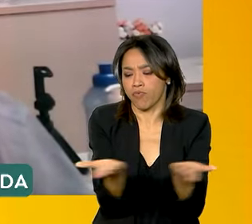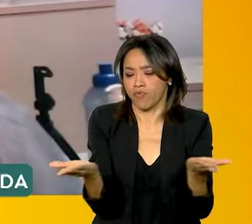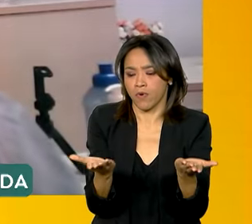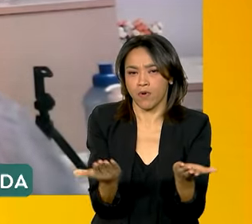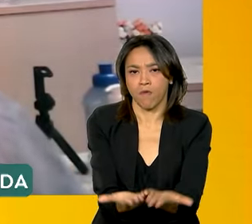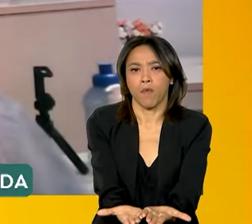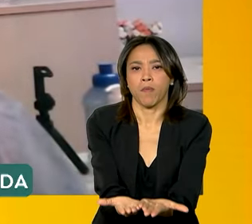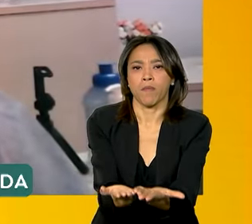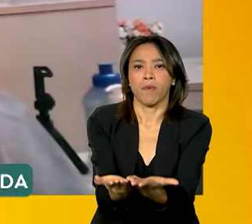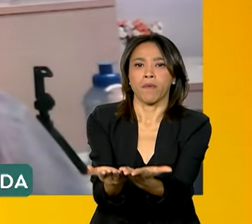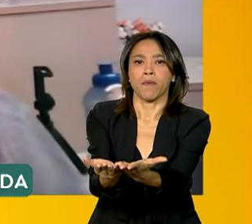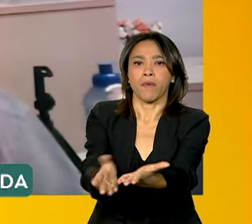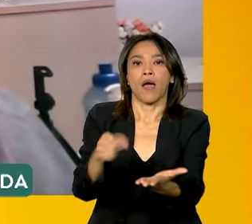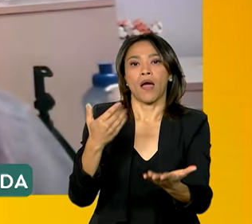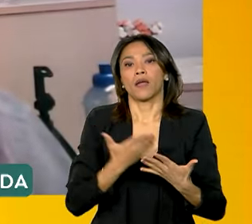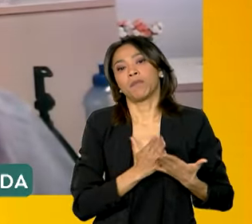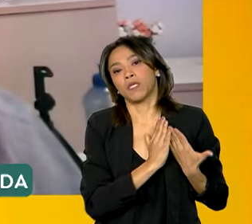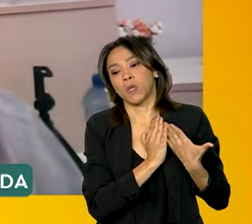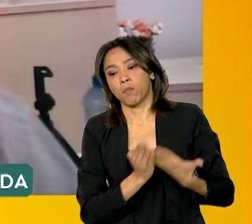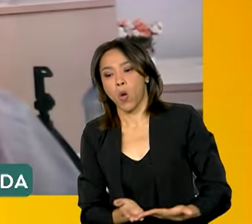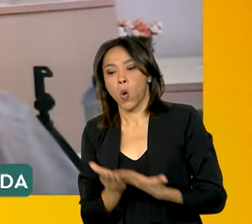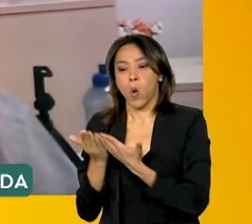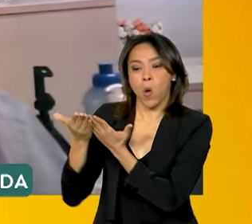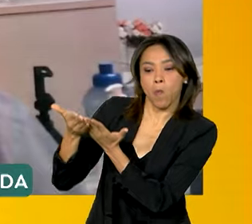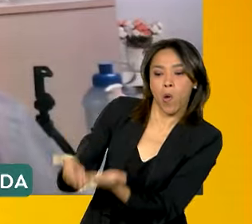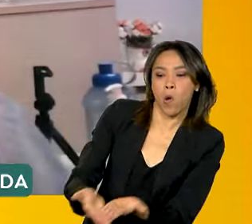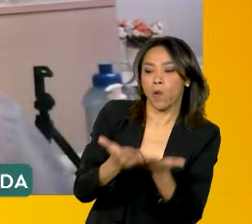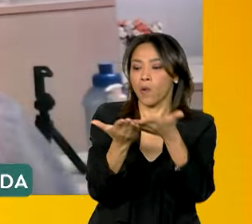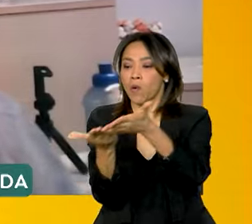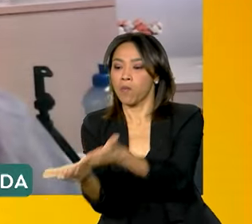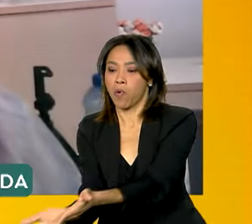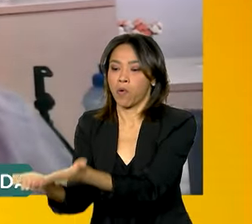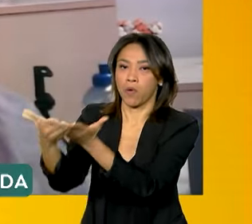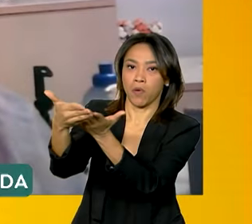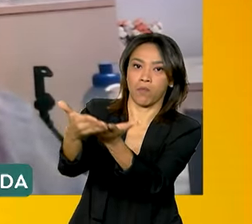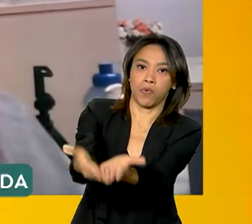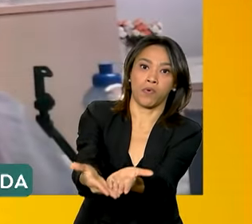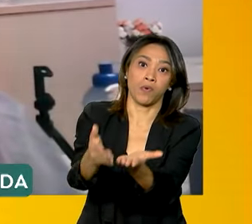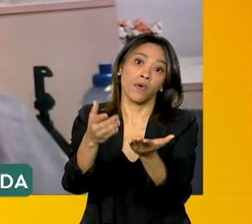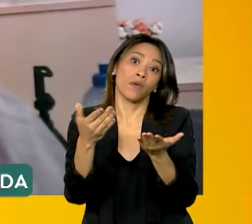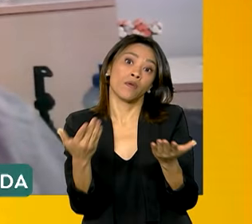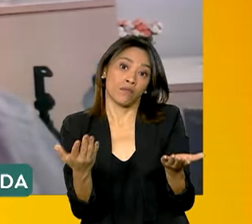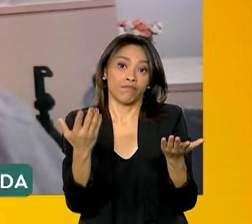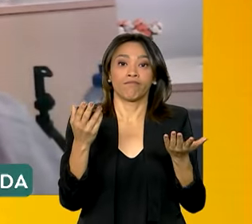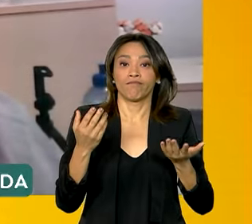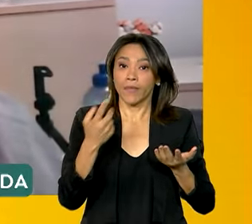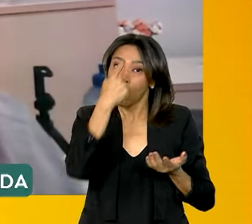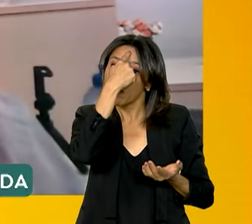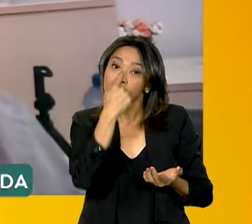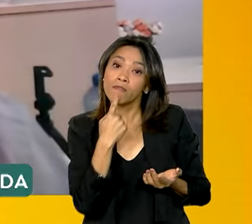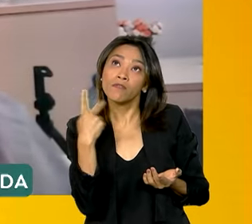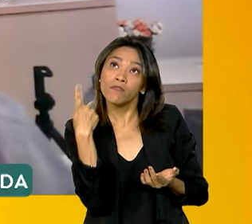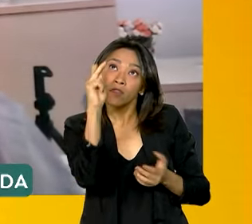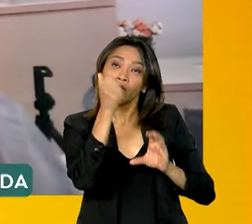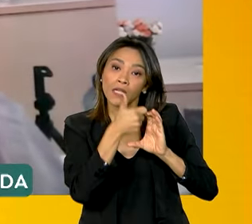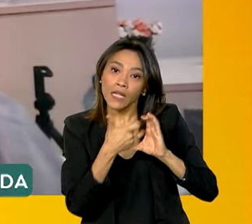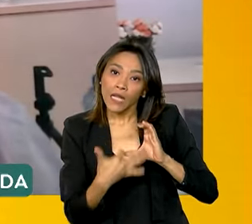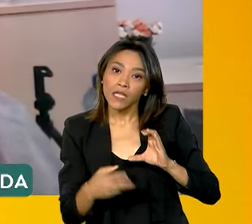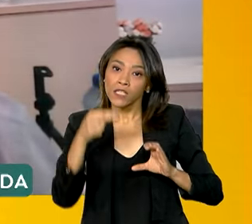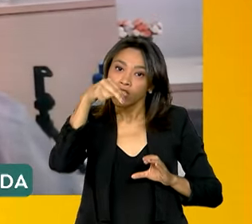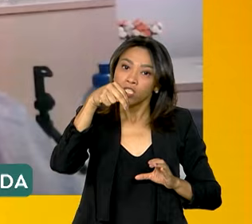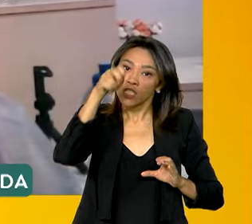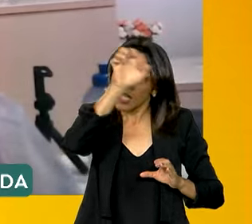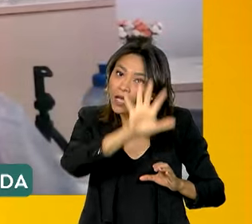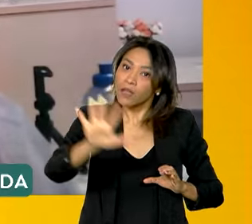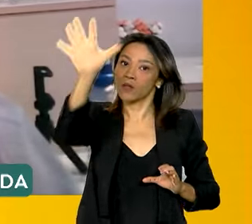questão de dragagem, cruzas, terminais de transbordo. Mas, o que a gente está percebendo é que boa parte